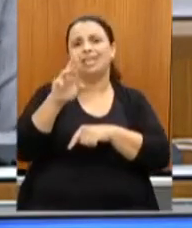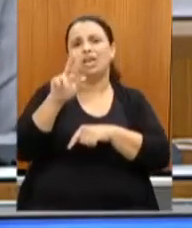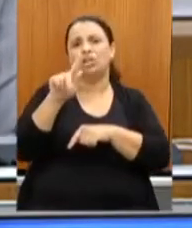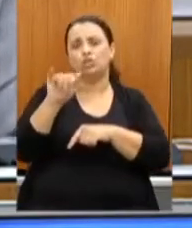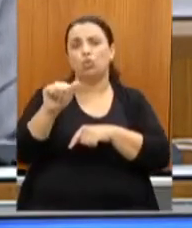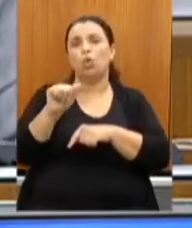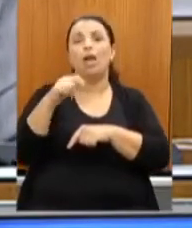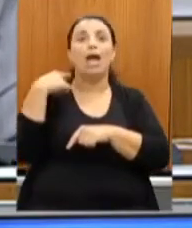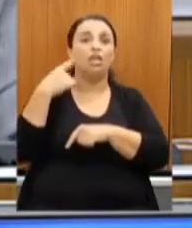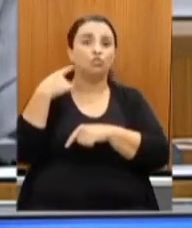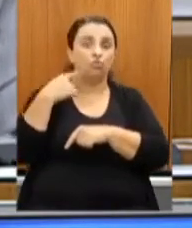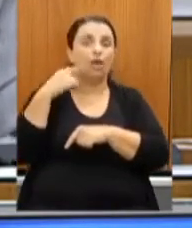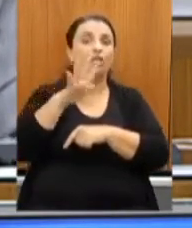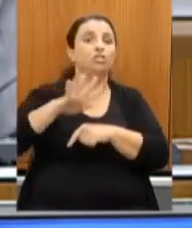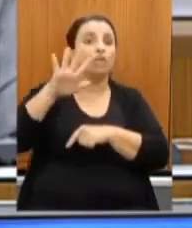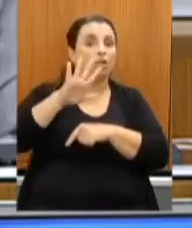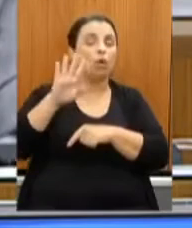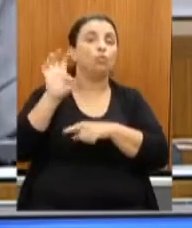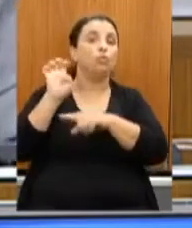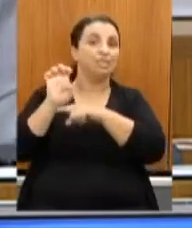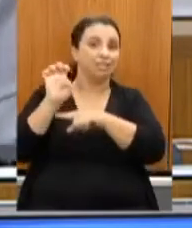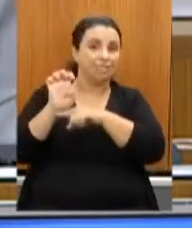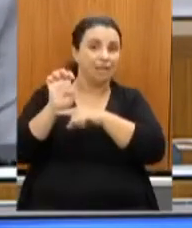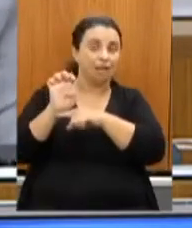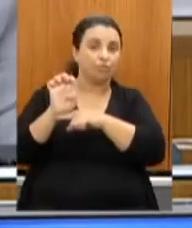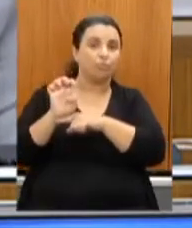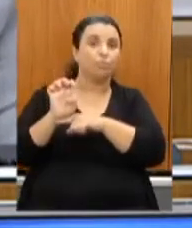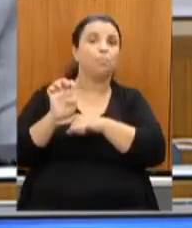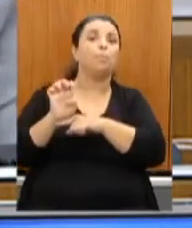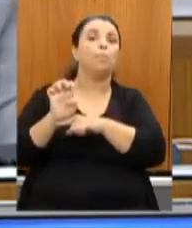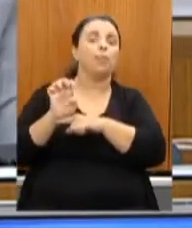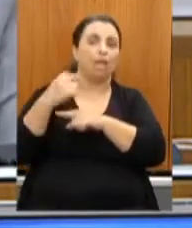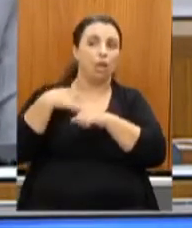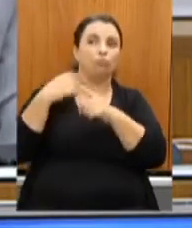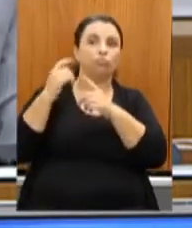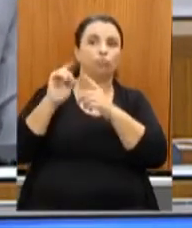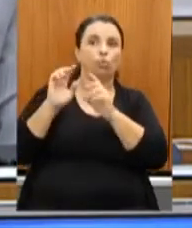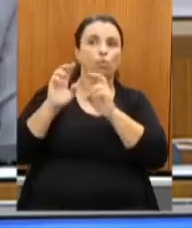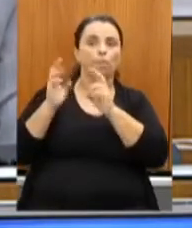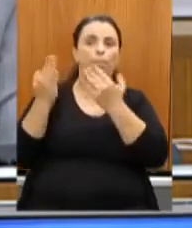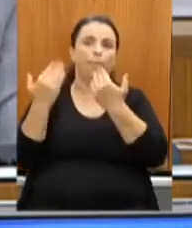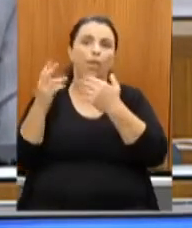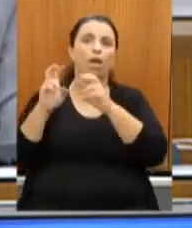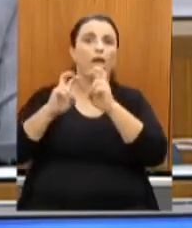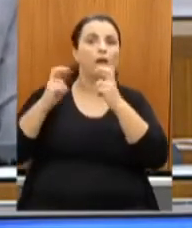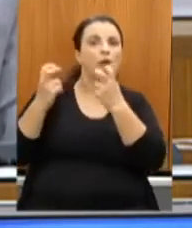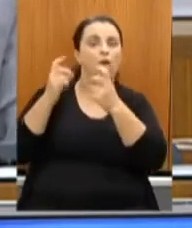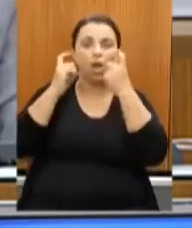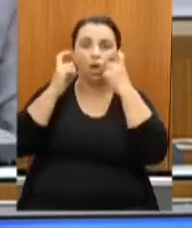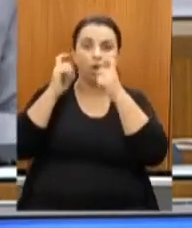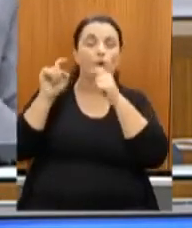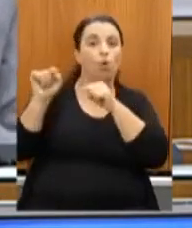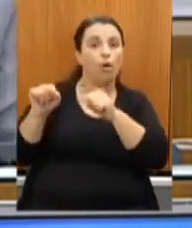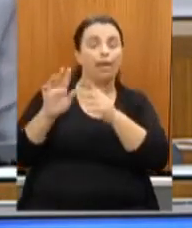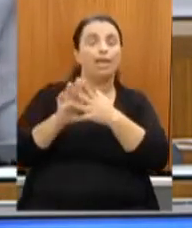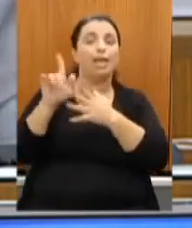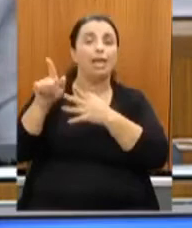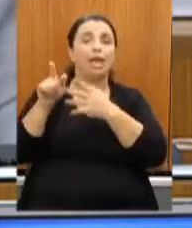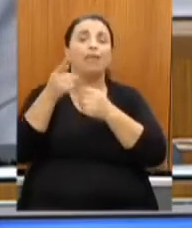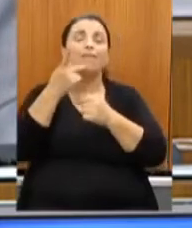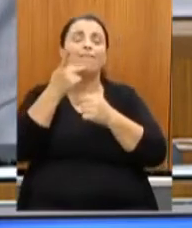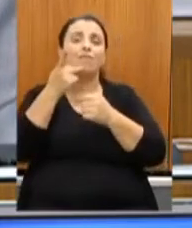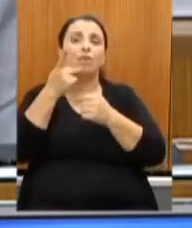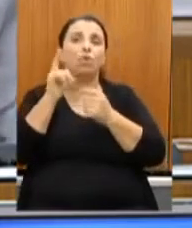o entendimento dele é o mesmo que o senhor acaba de colocar, de que não tem sentido,